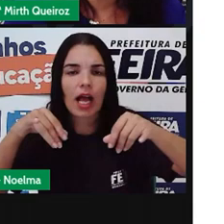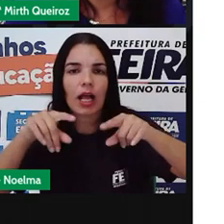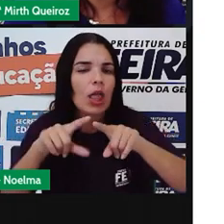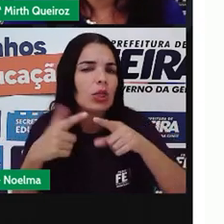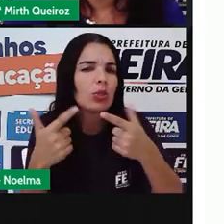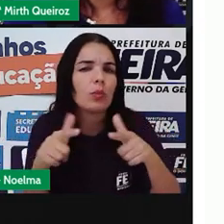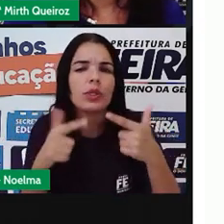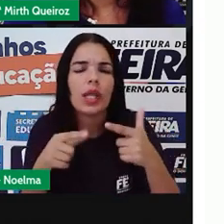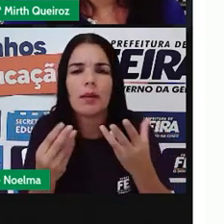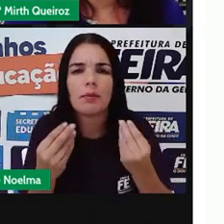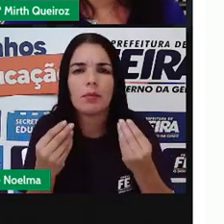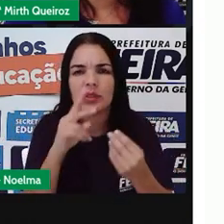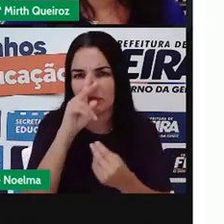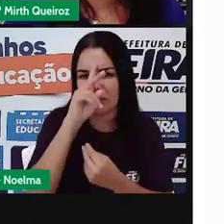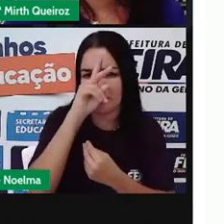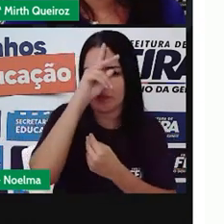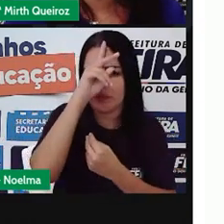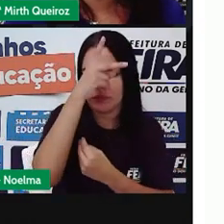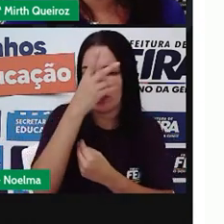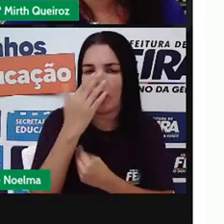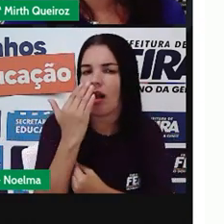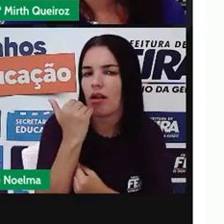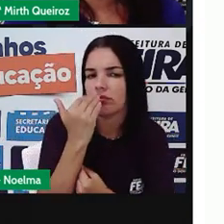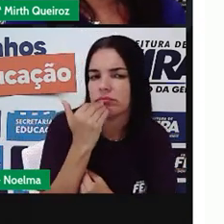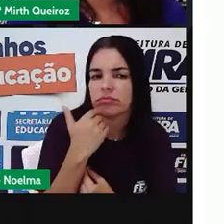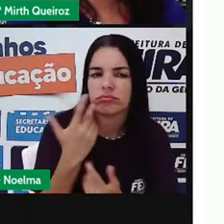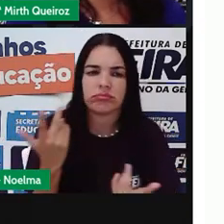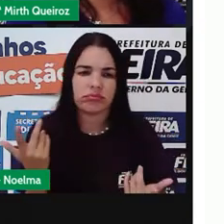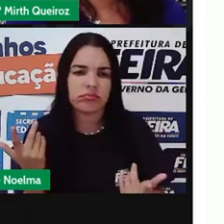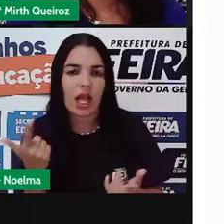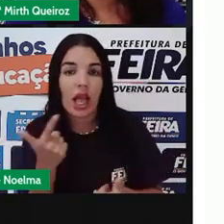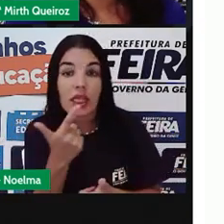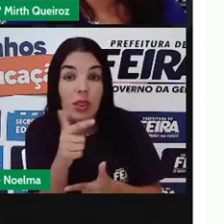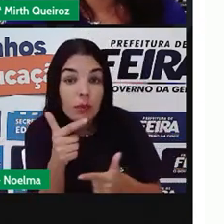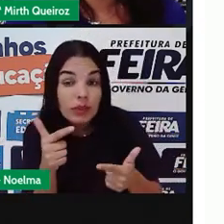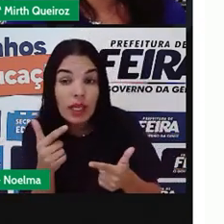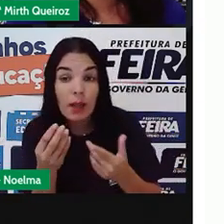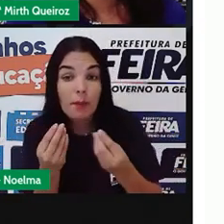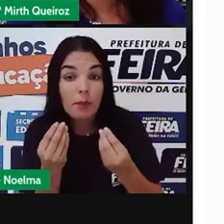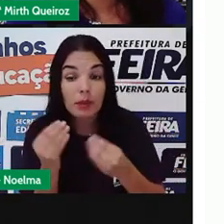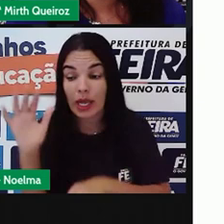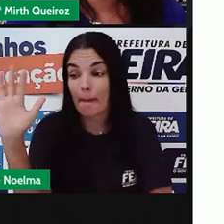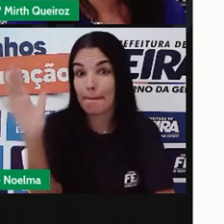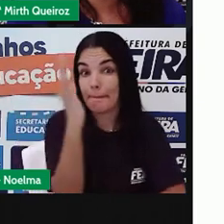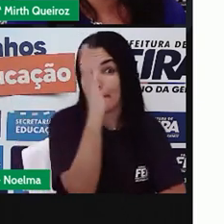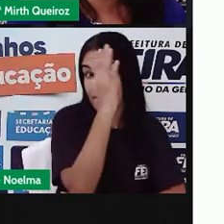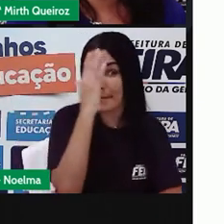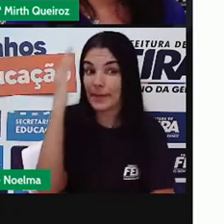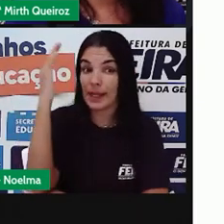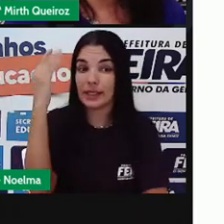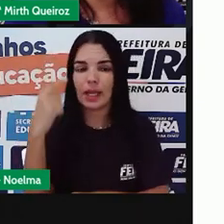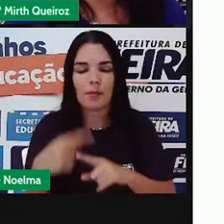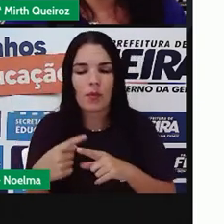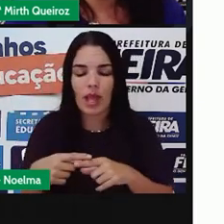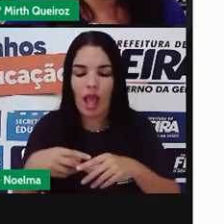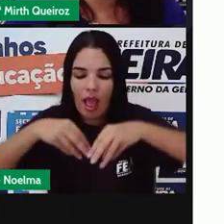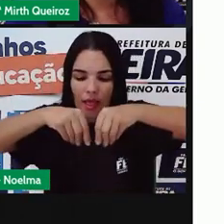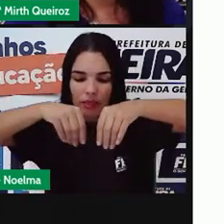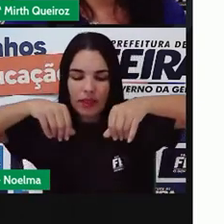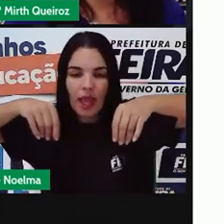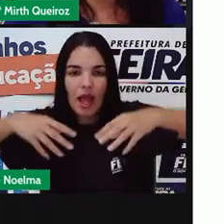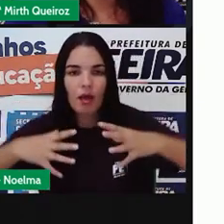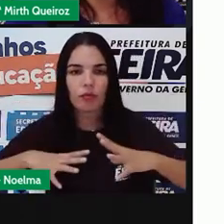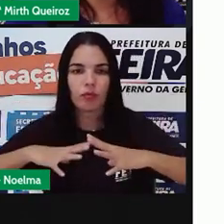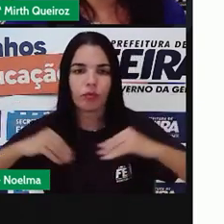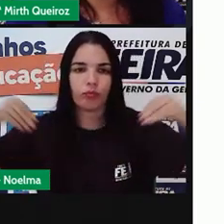se ele é pobre em nutrientes, então são poucas as vegetações, né? vegetação que a gente vai ver nesse solo.